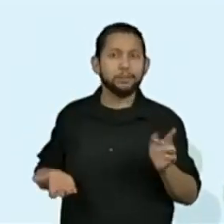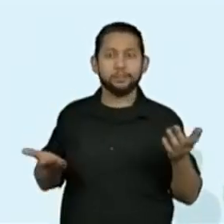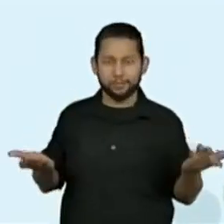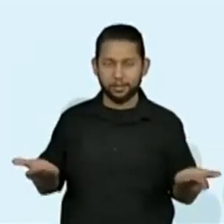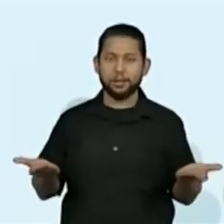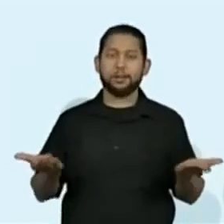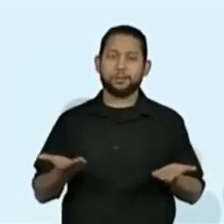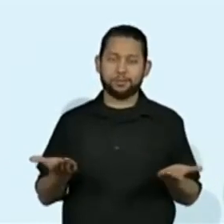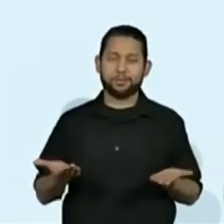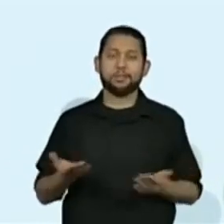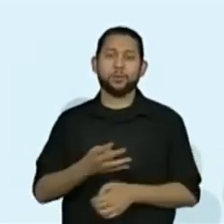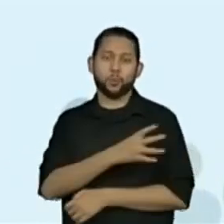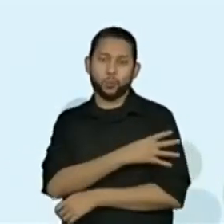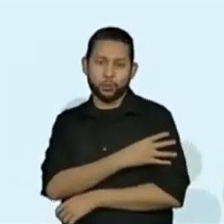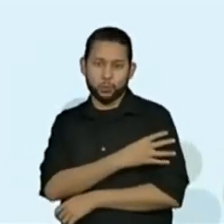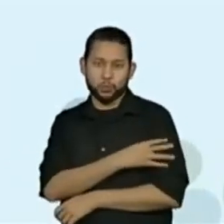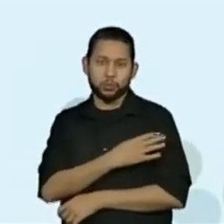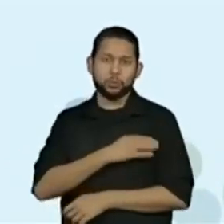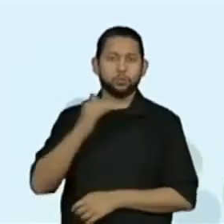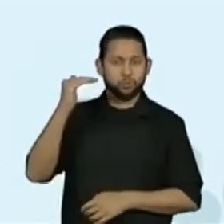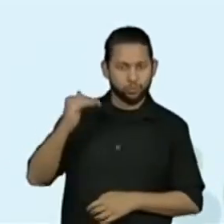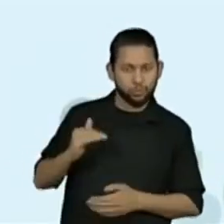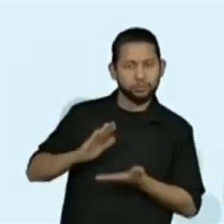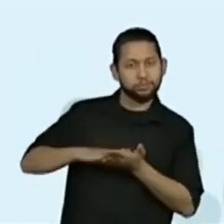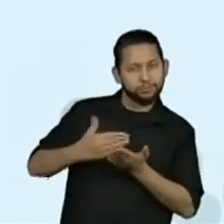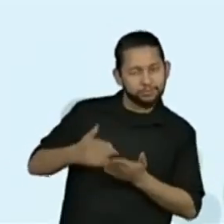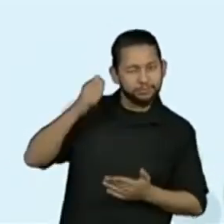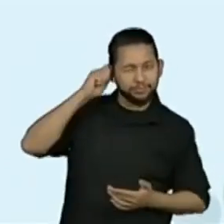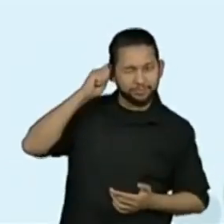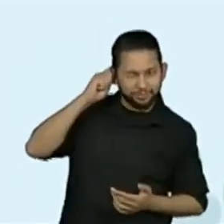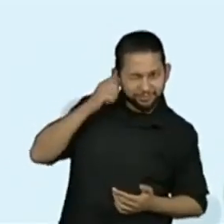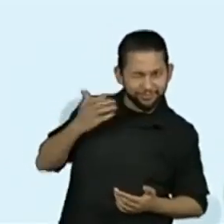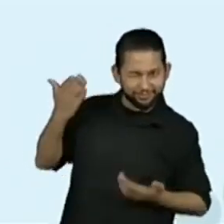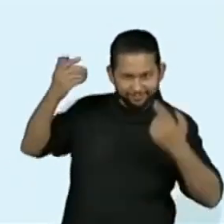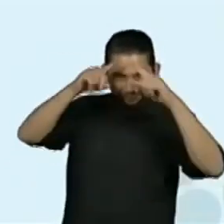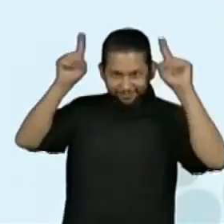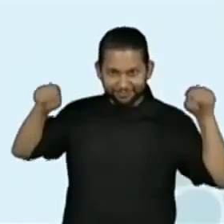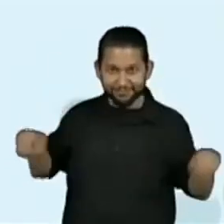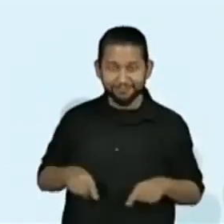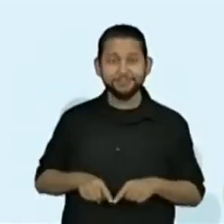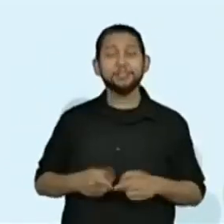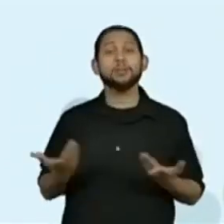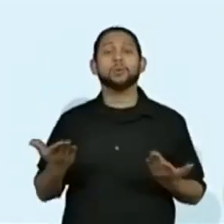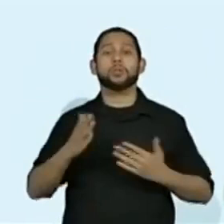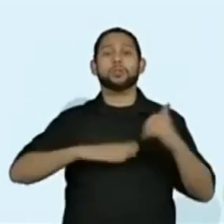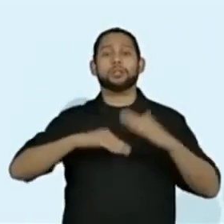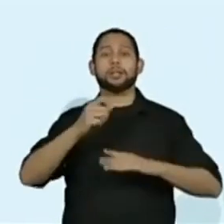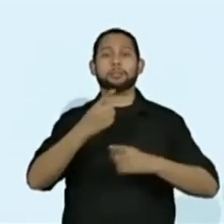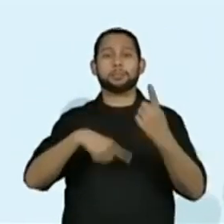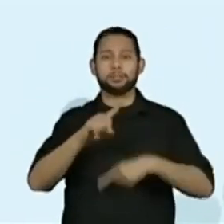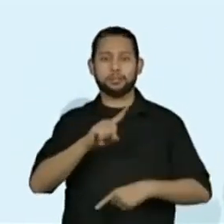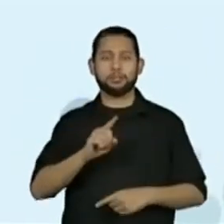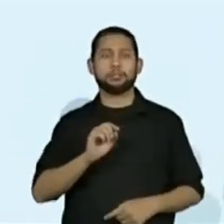professora Joyce, acompanhada do intérprete Andrei, aí. Então, código da habilidade